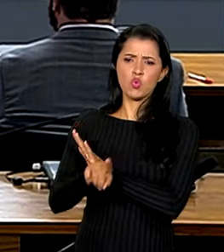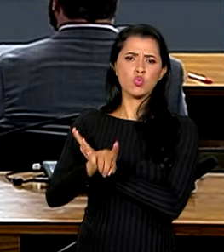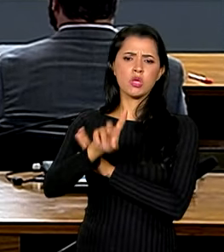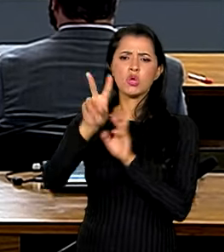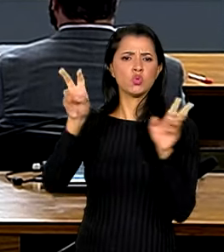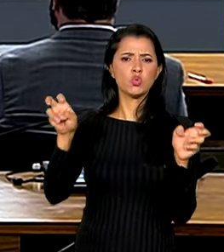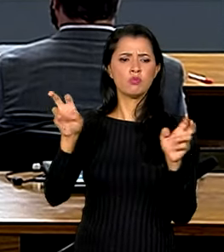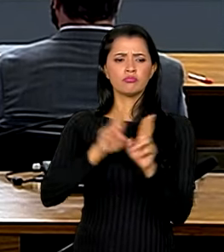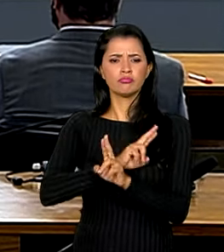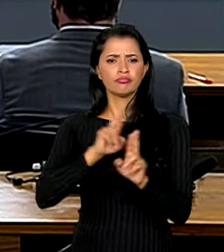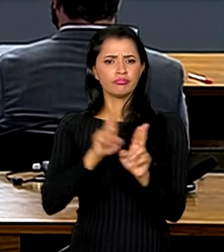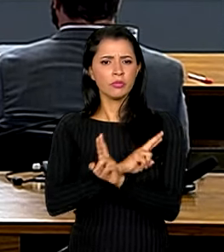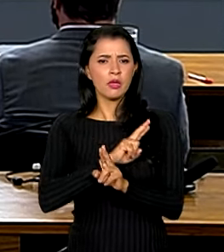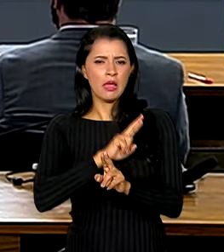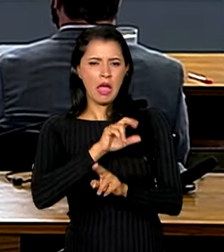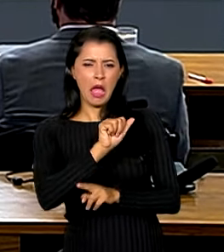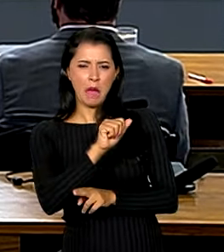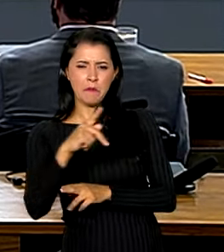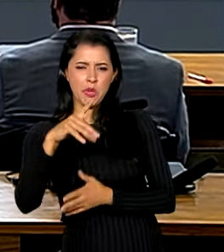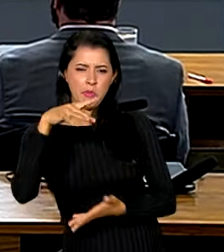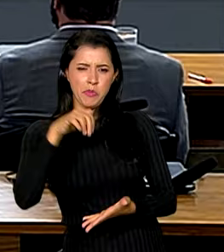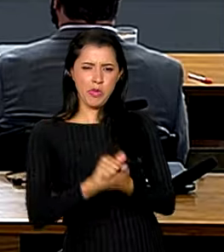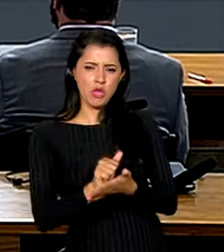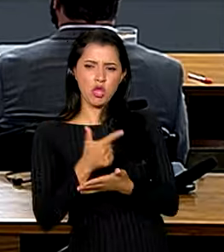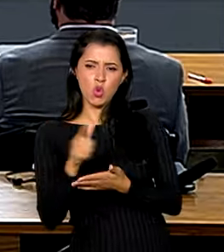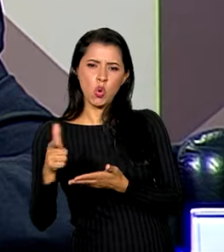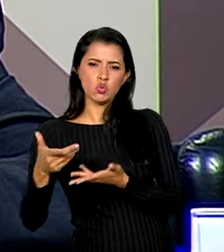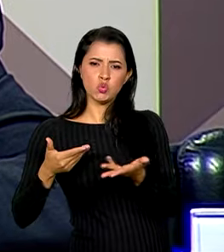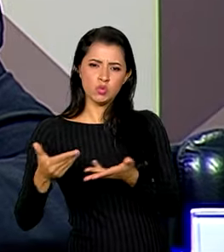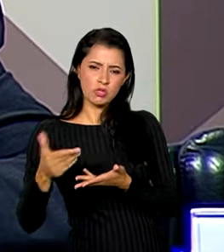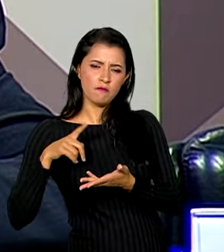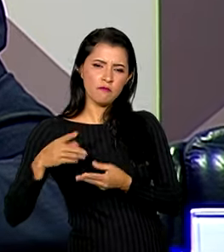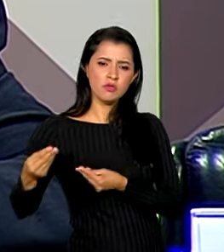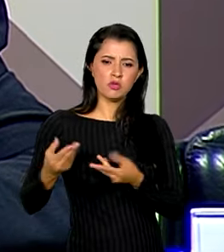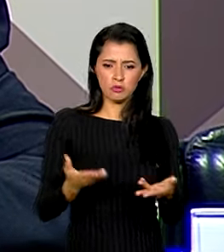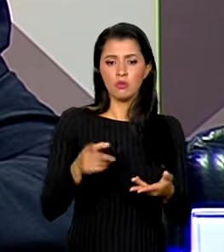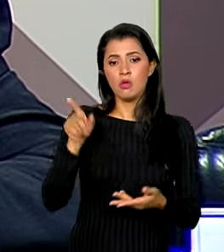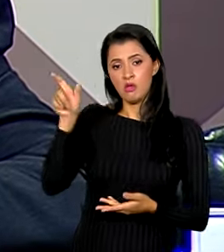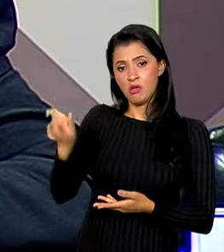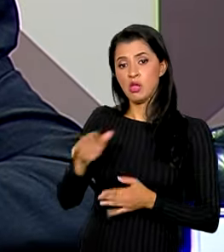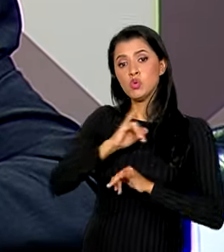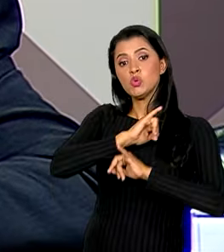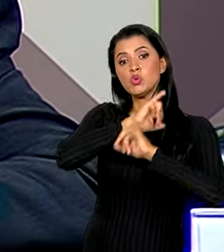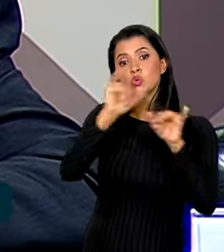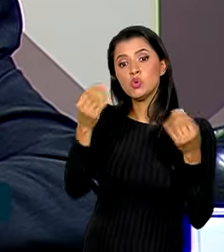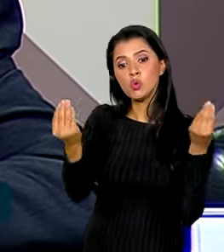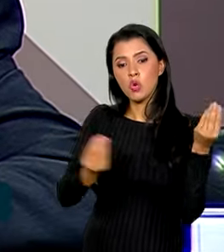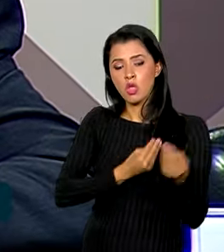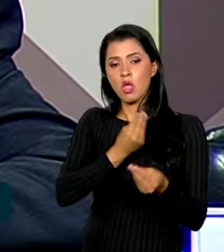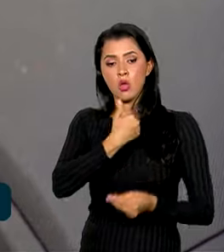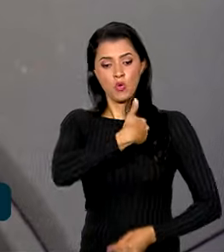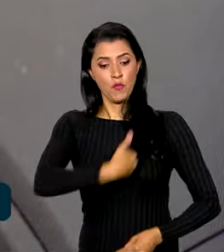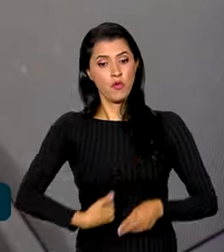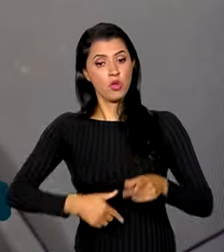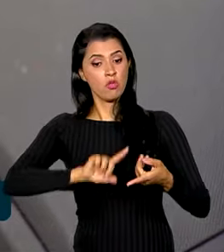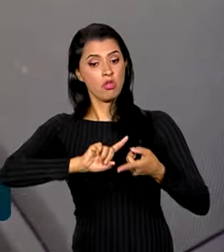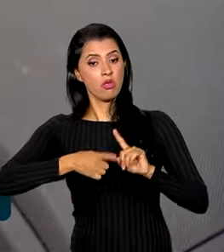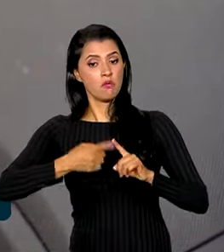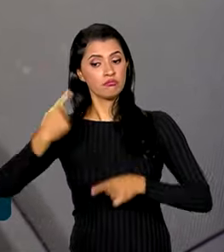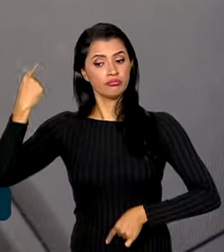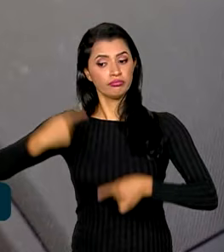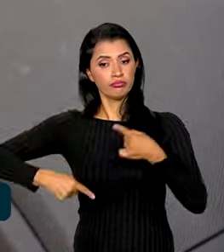sobre a relação entre aplicativos e prestadores de serviço, Marinho anunciou que o governo está em negociação com